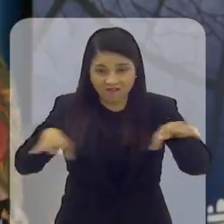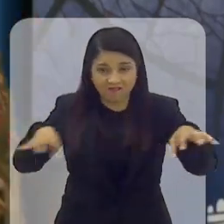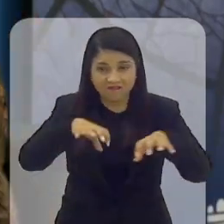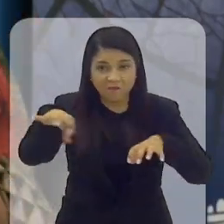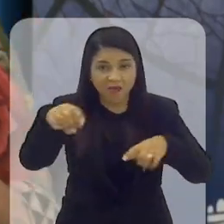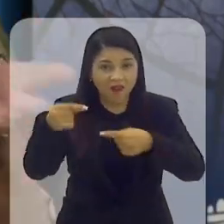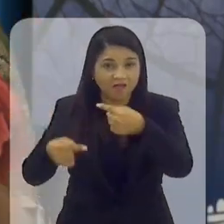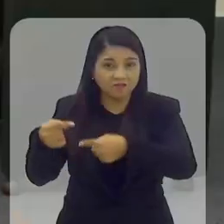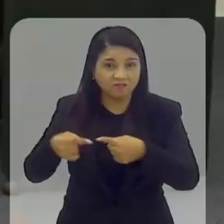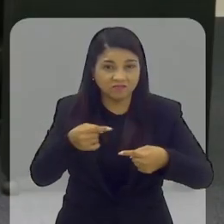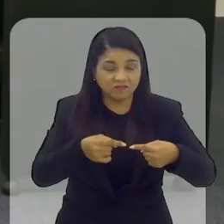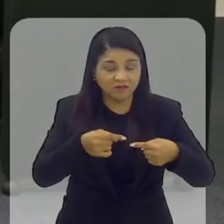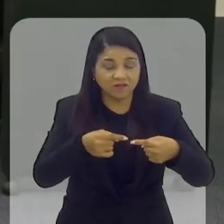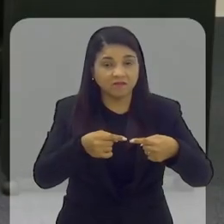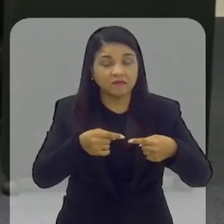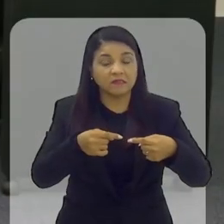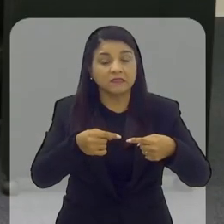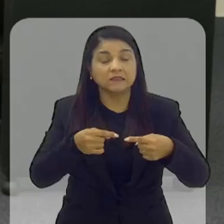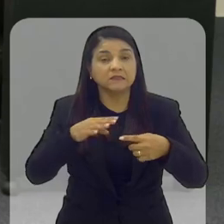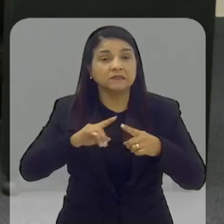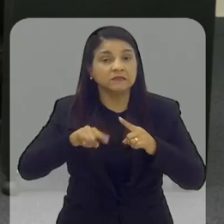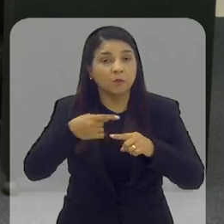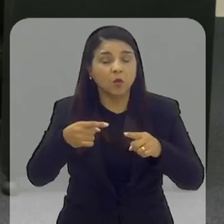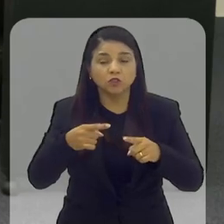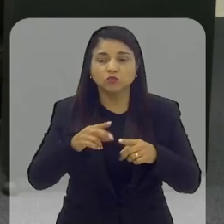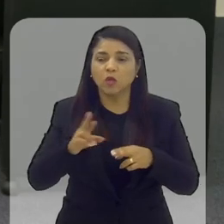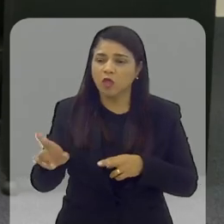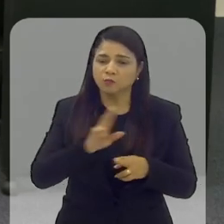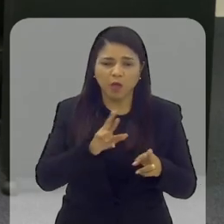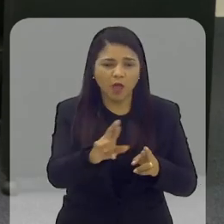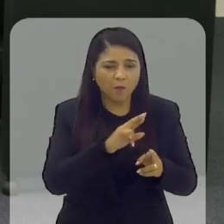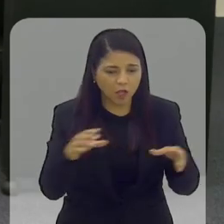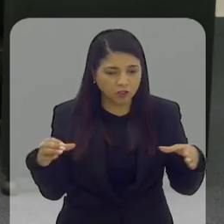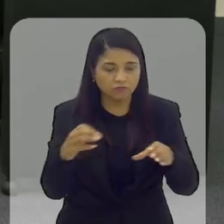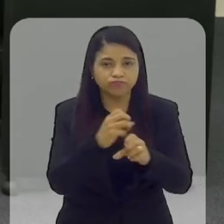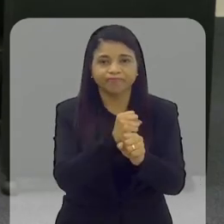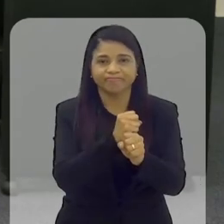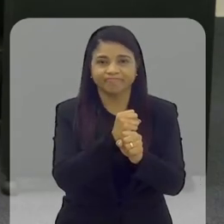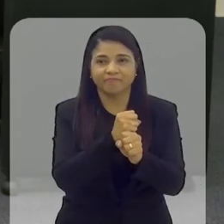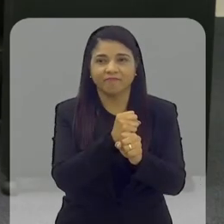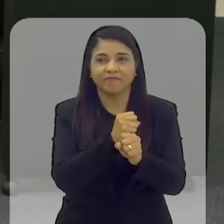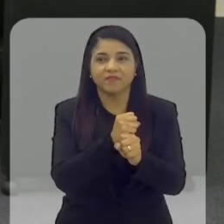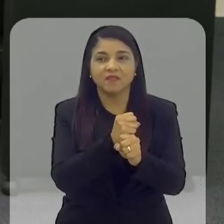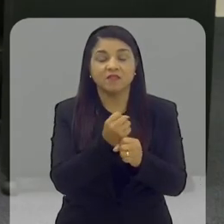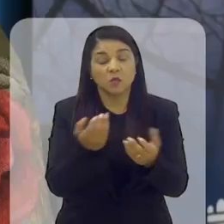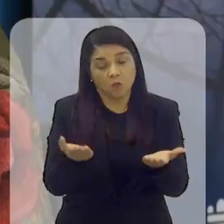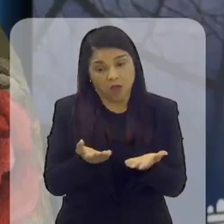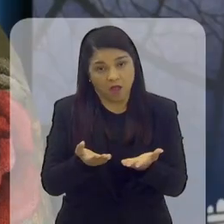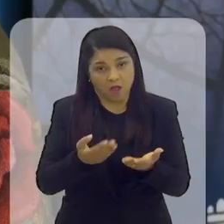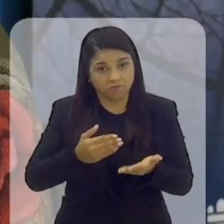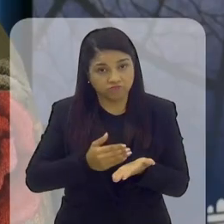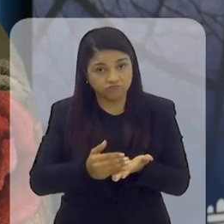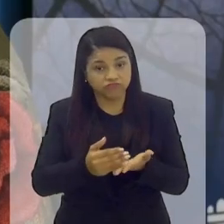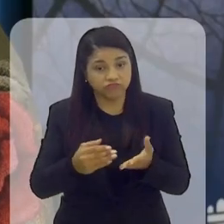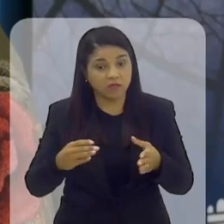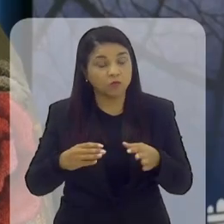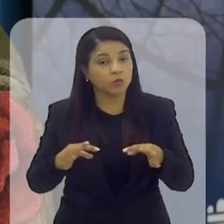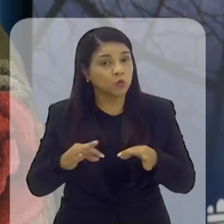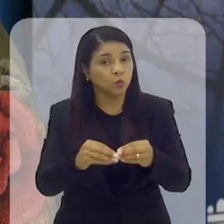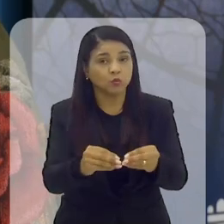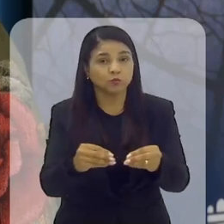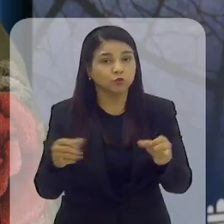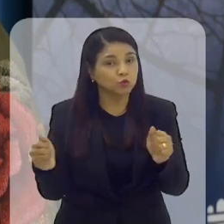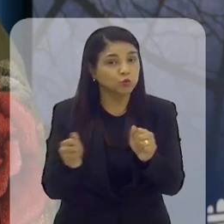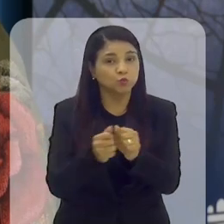juntavam o que tiravam de cada encontro desse. E, a partir de então, eles passaram a fazer esse sistema.